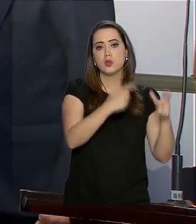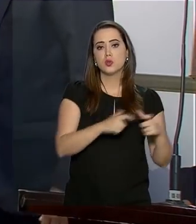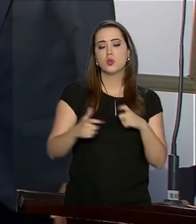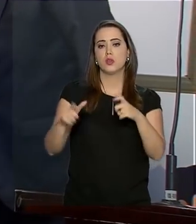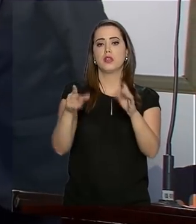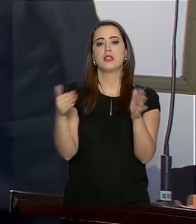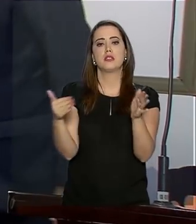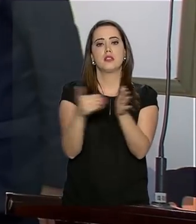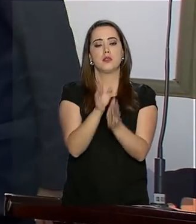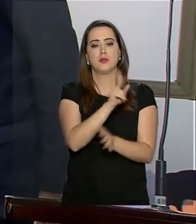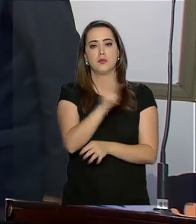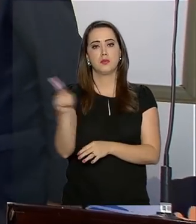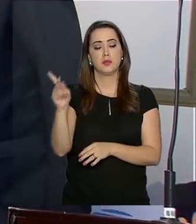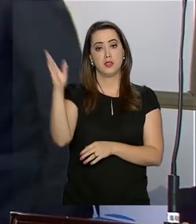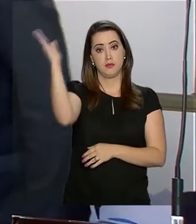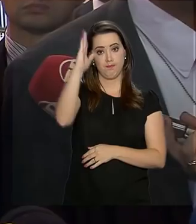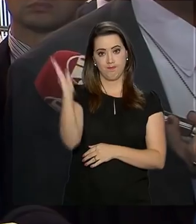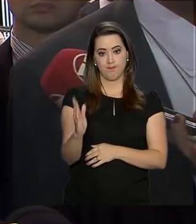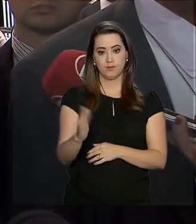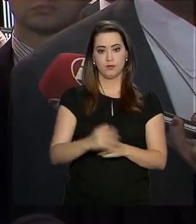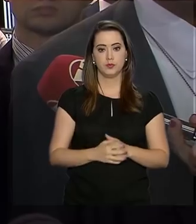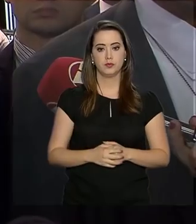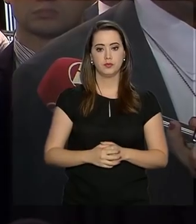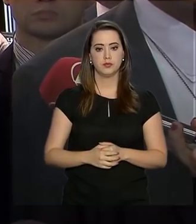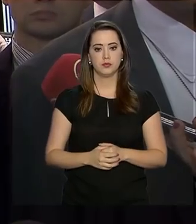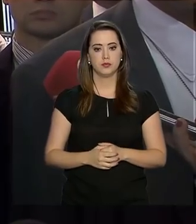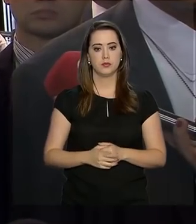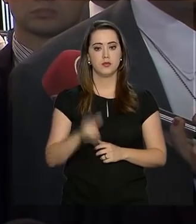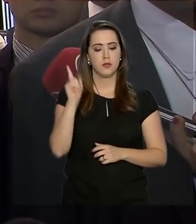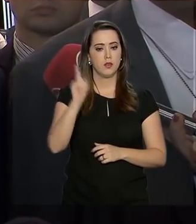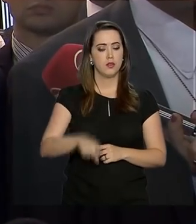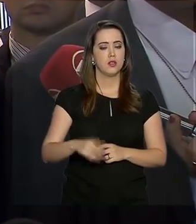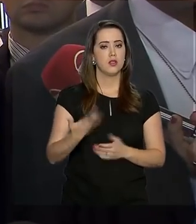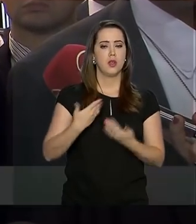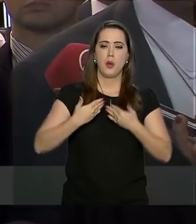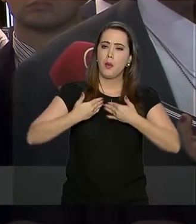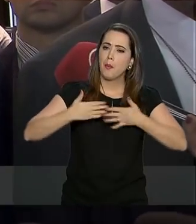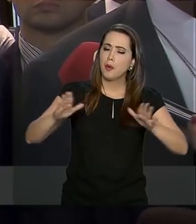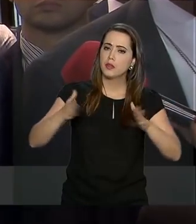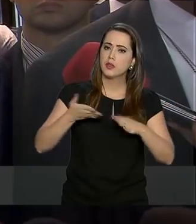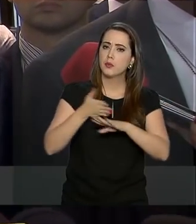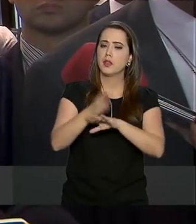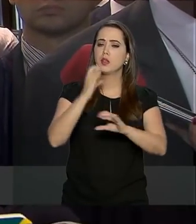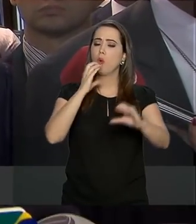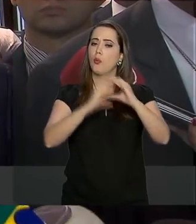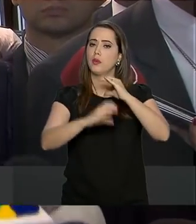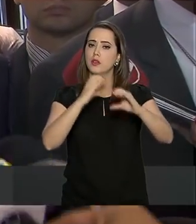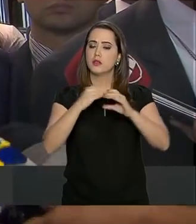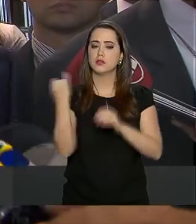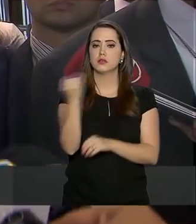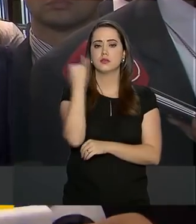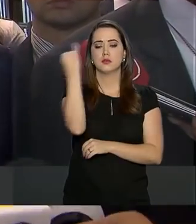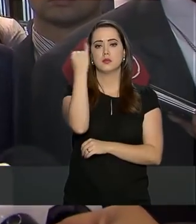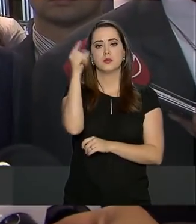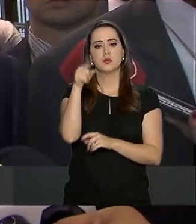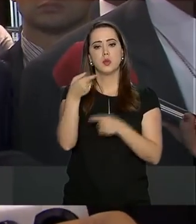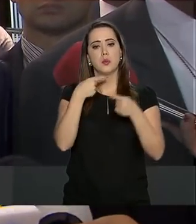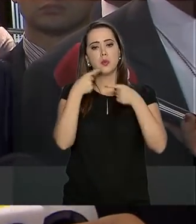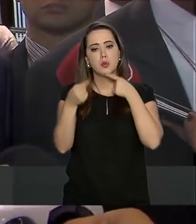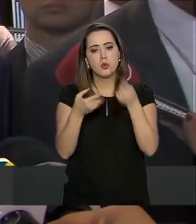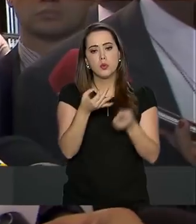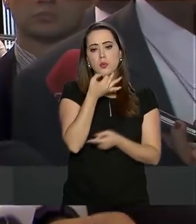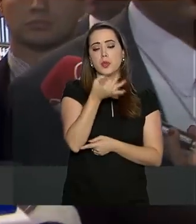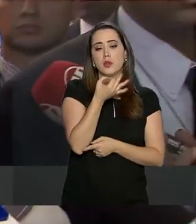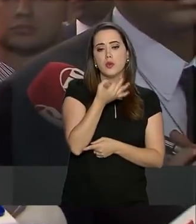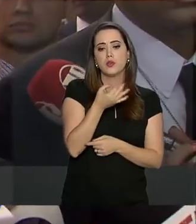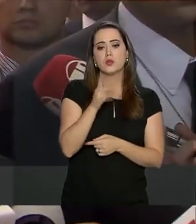até mesmo para o presidente da República. O espaço de integridade é uma porta aberta, um canal aberto para sugestões, reclamações,